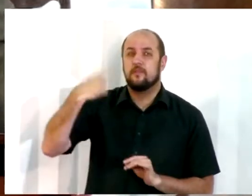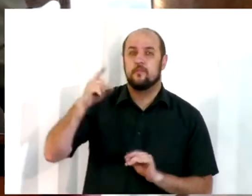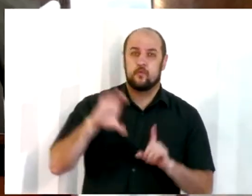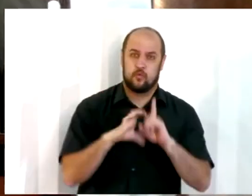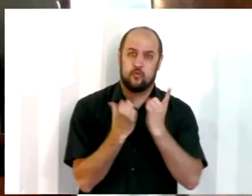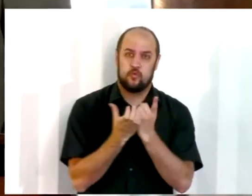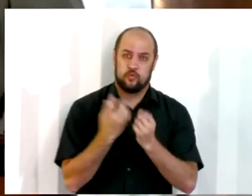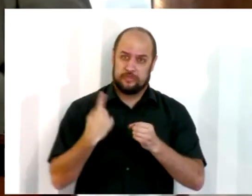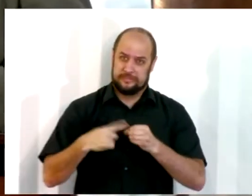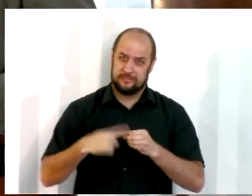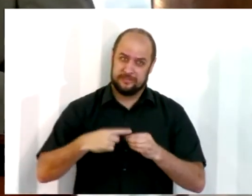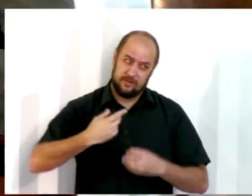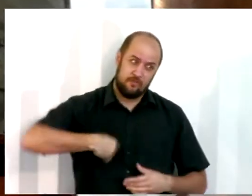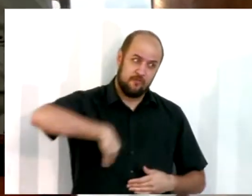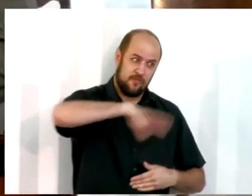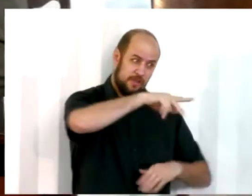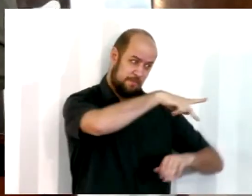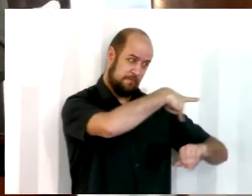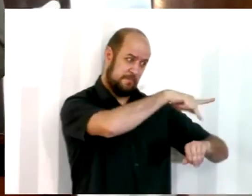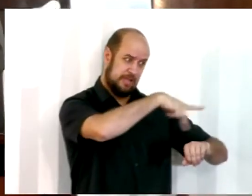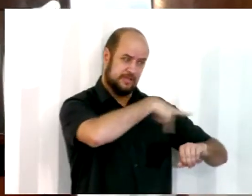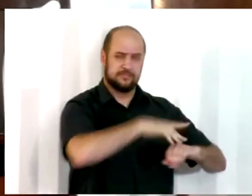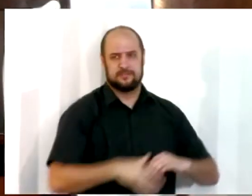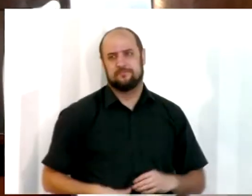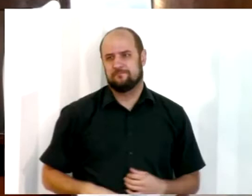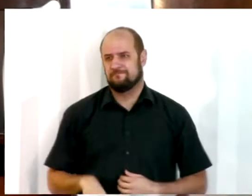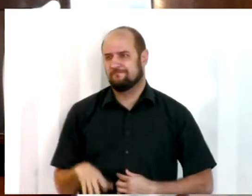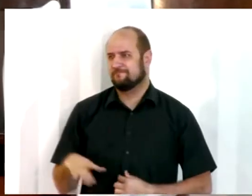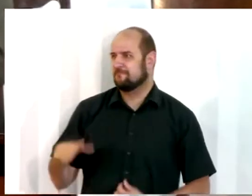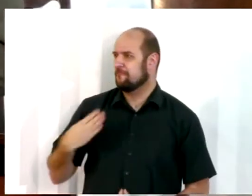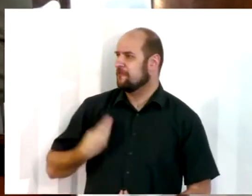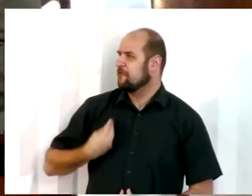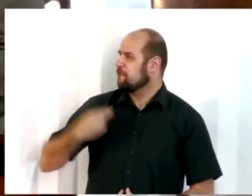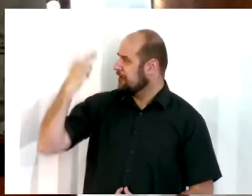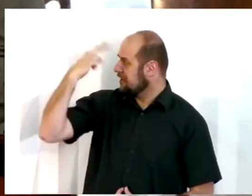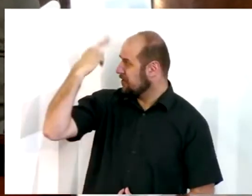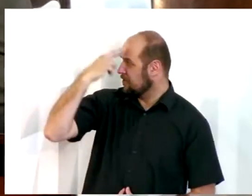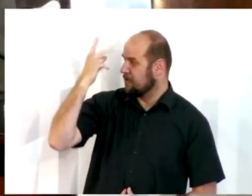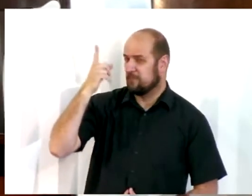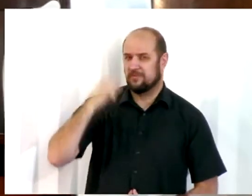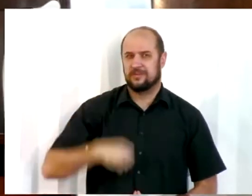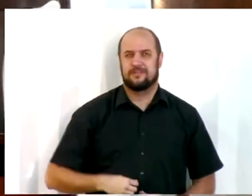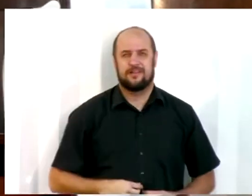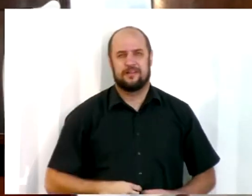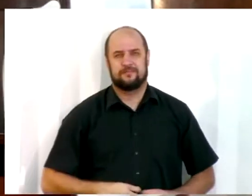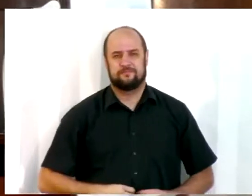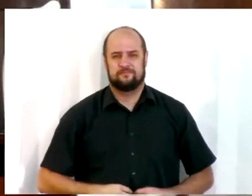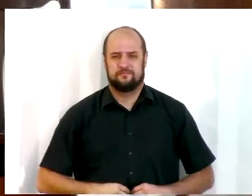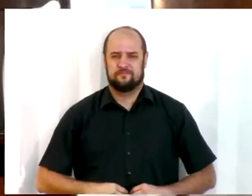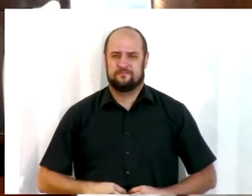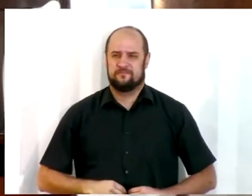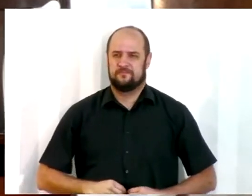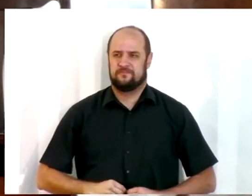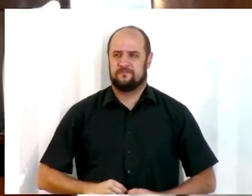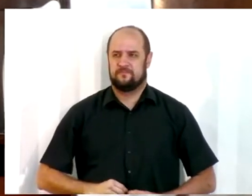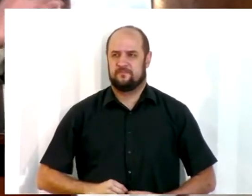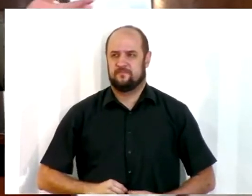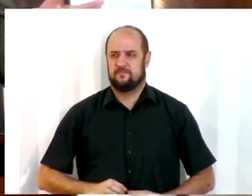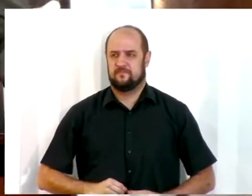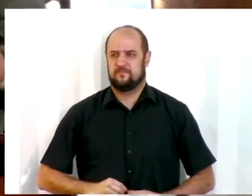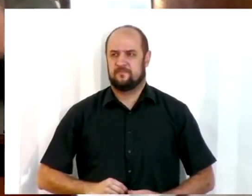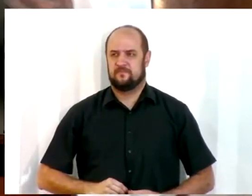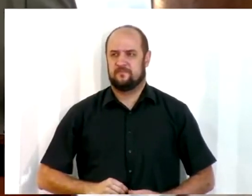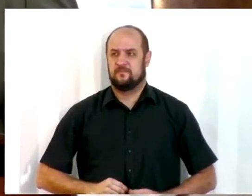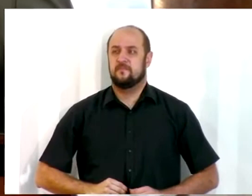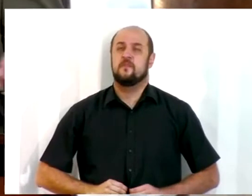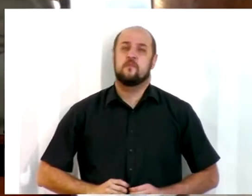culto? A gente vai para a praça, sei se o reverendo Robert viveu isso lá na cidade dele, no Espírito Santo, e na praça tem trailer,